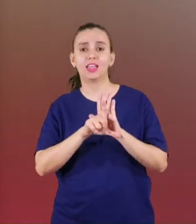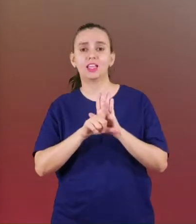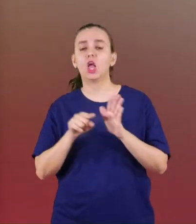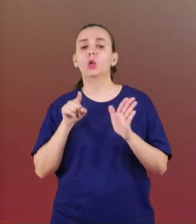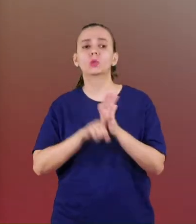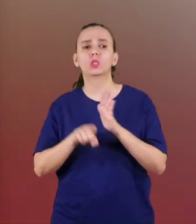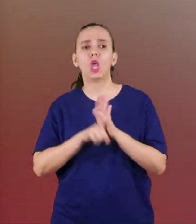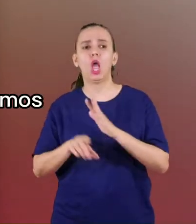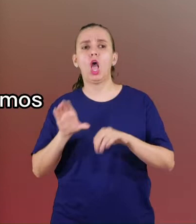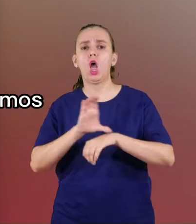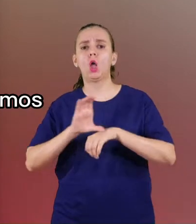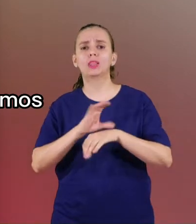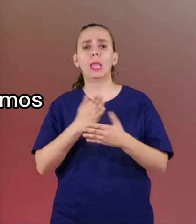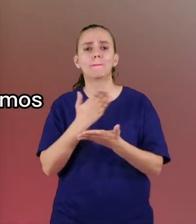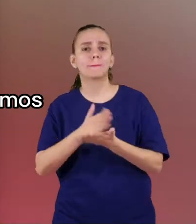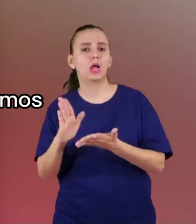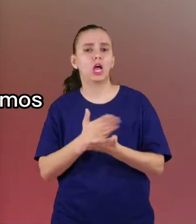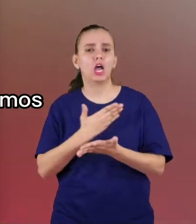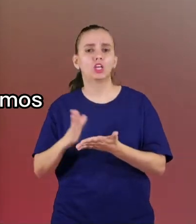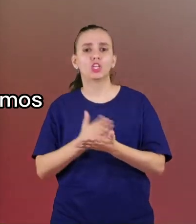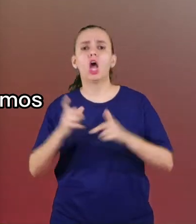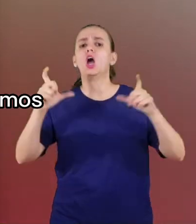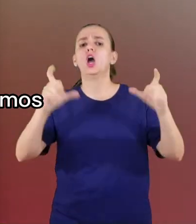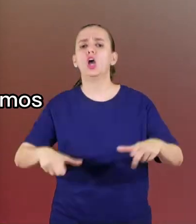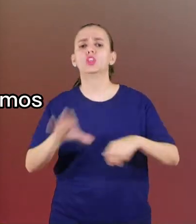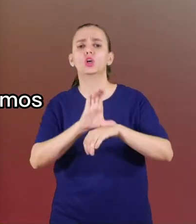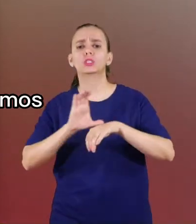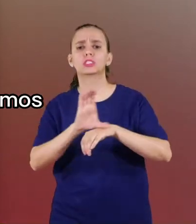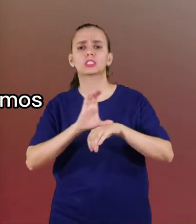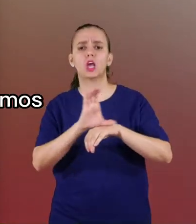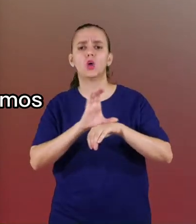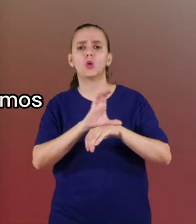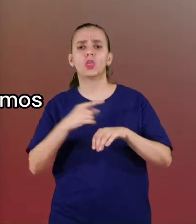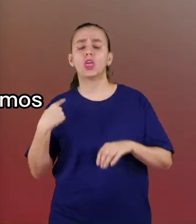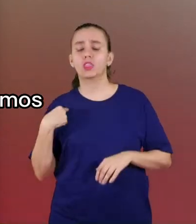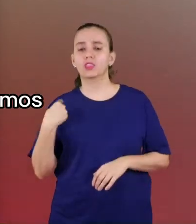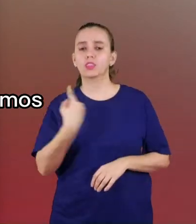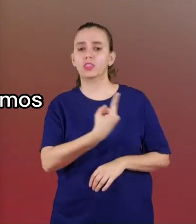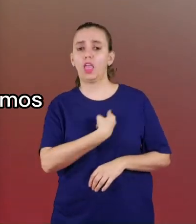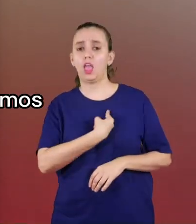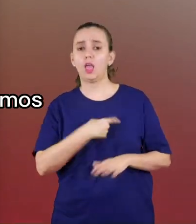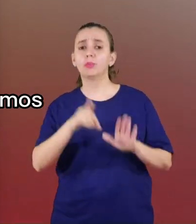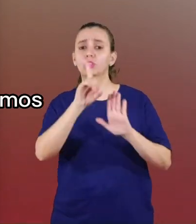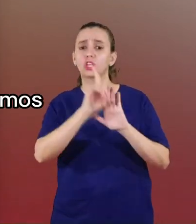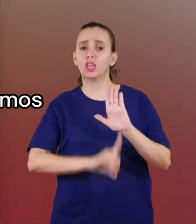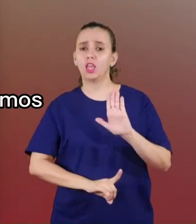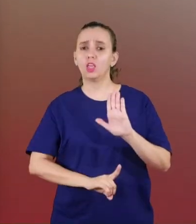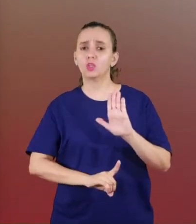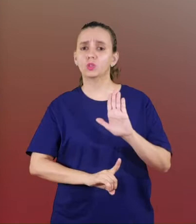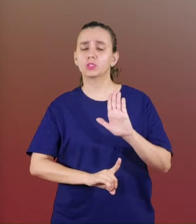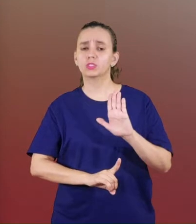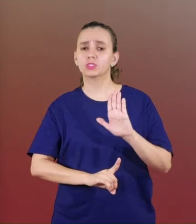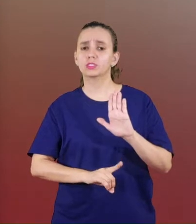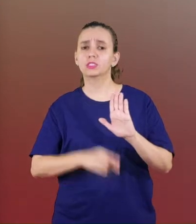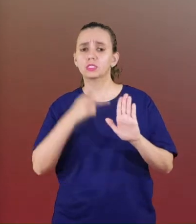constituinte, onde a constituição nos diz que temos direito,